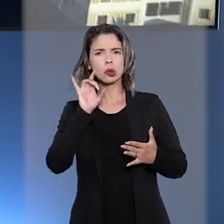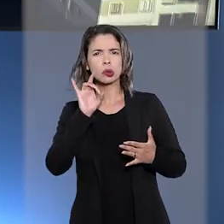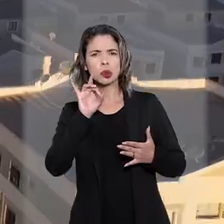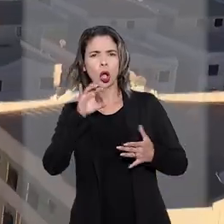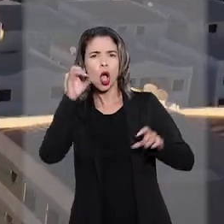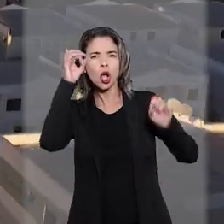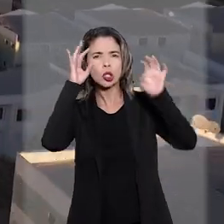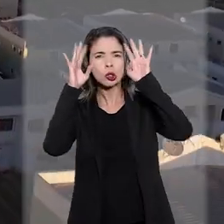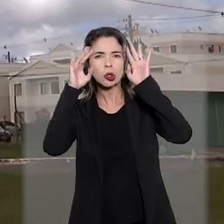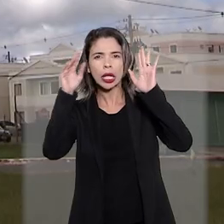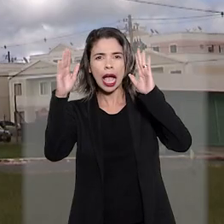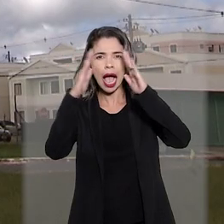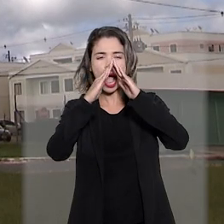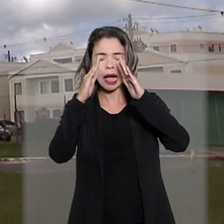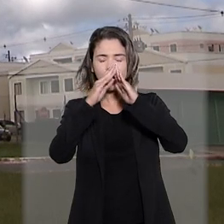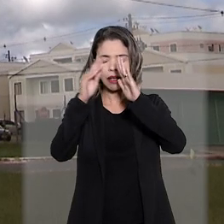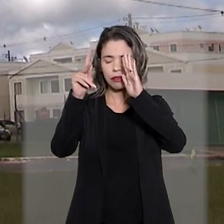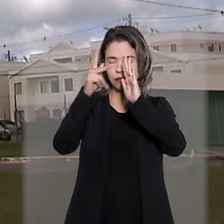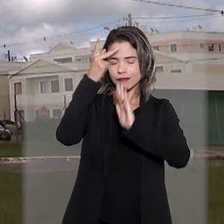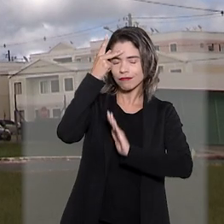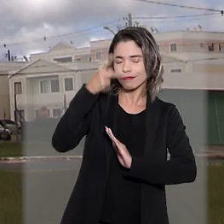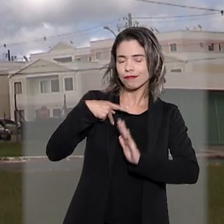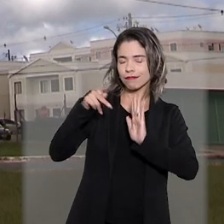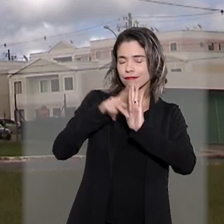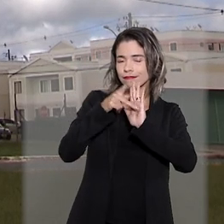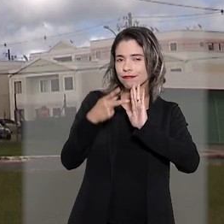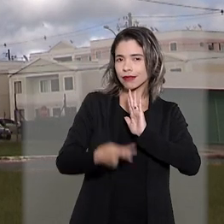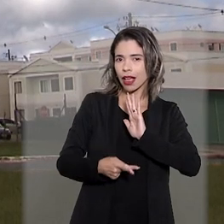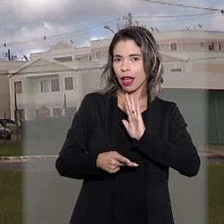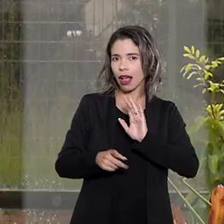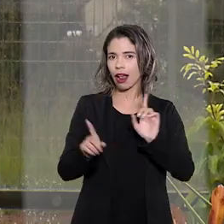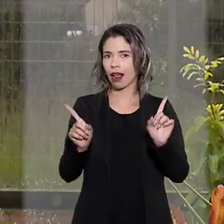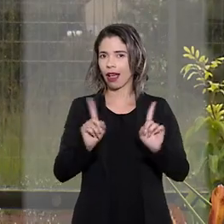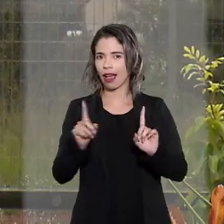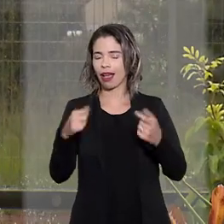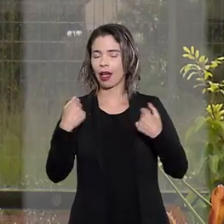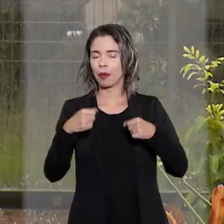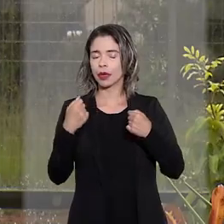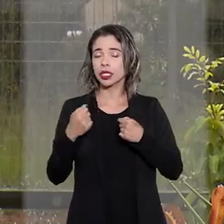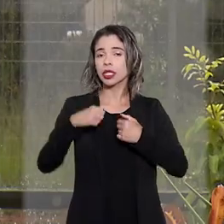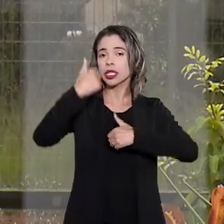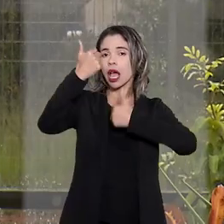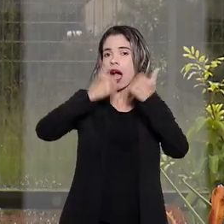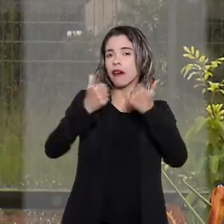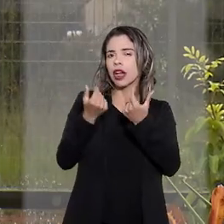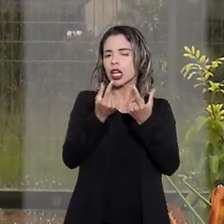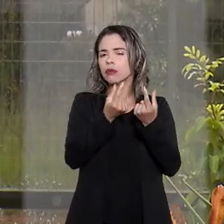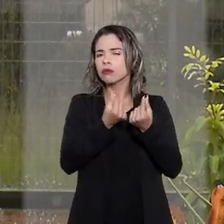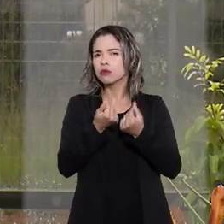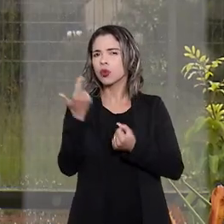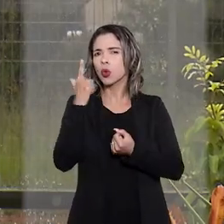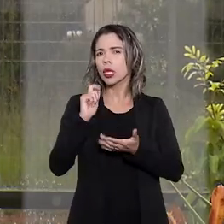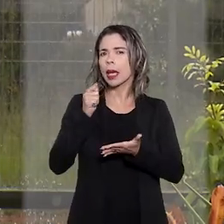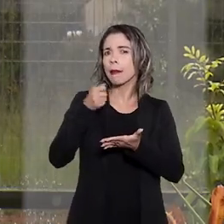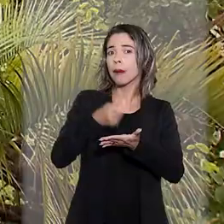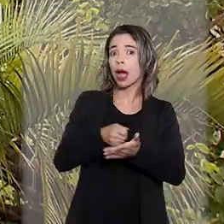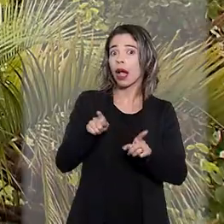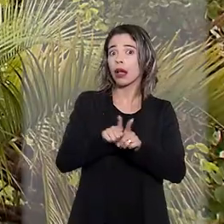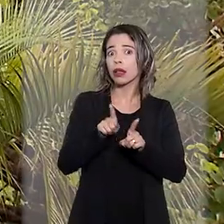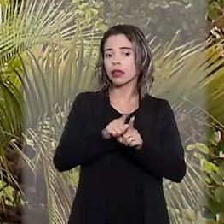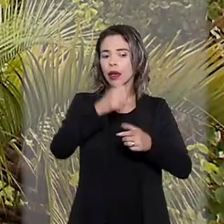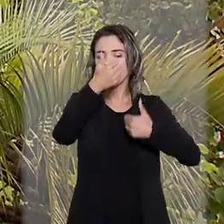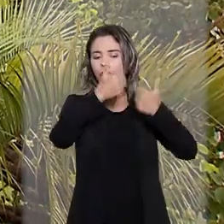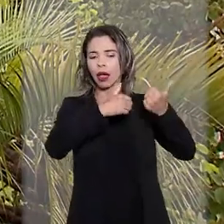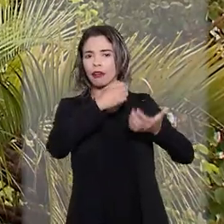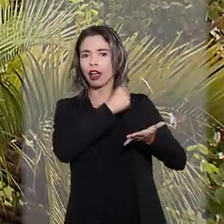sonhar com a casa própria. Além de avaliar se o preço cabe no bolso, também é preciso entender bem as cláusulas do contrato,